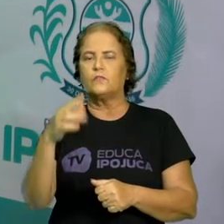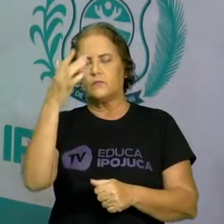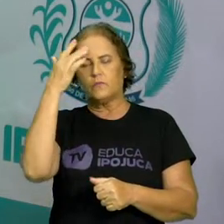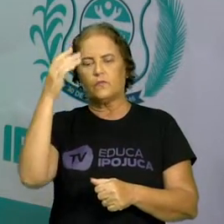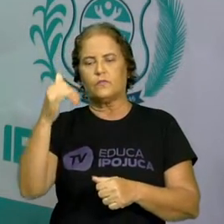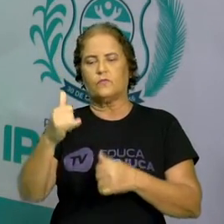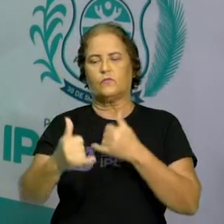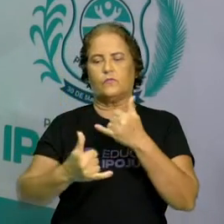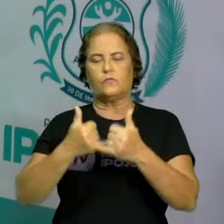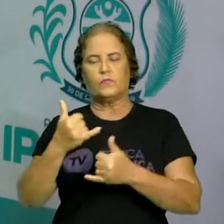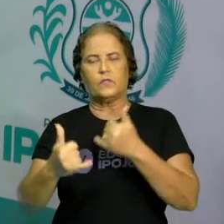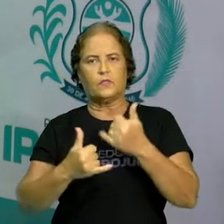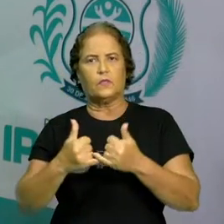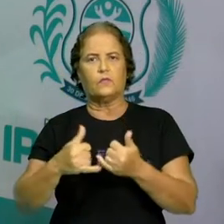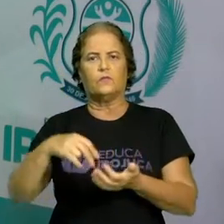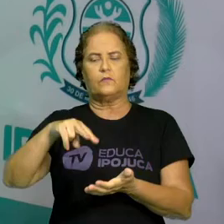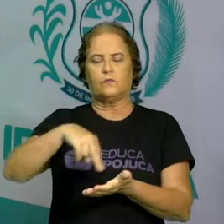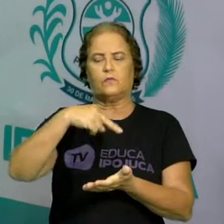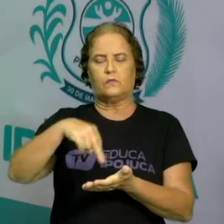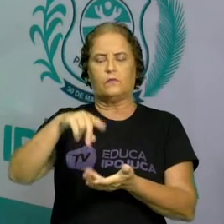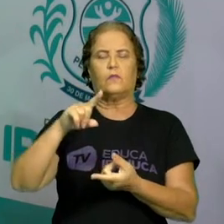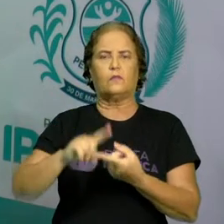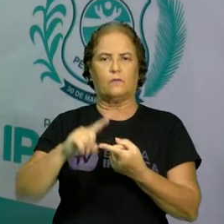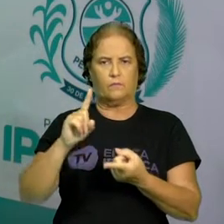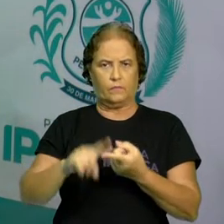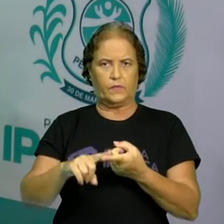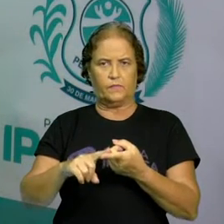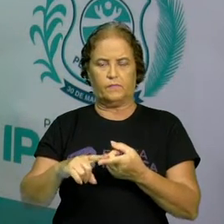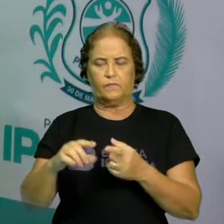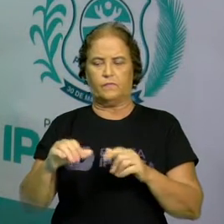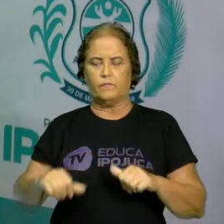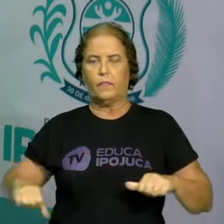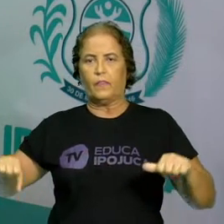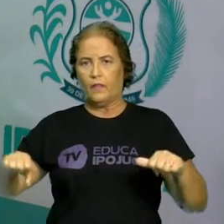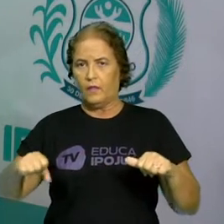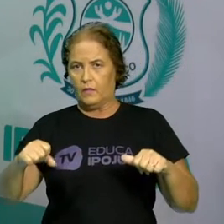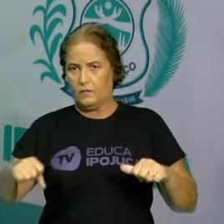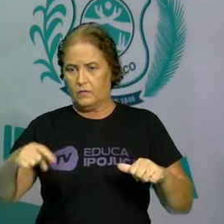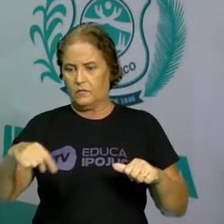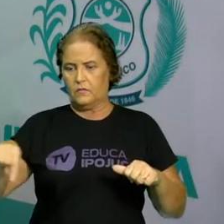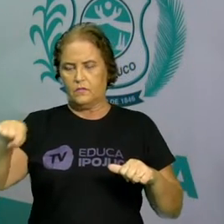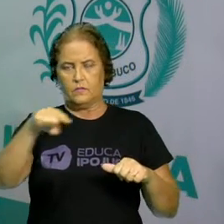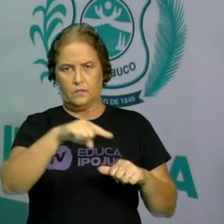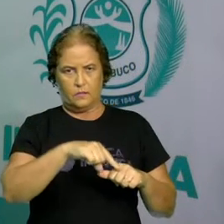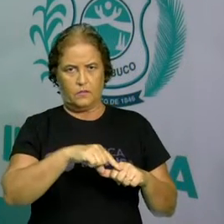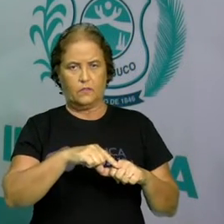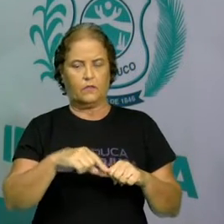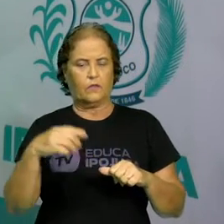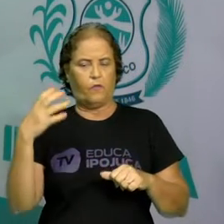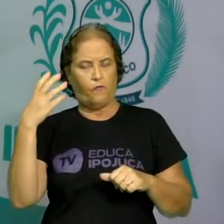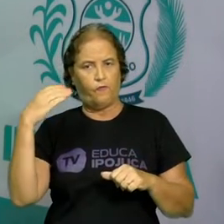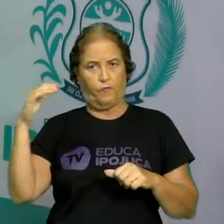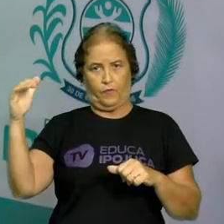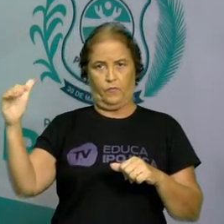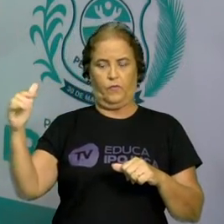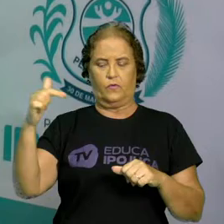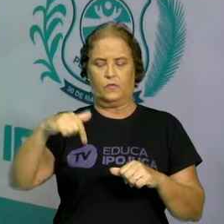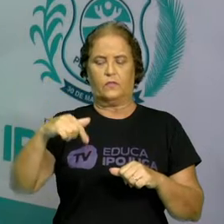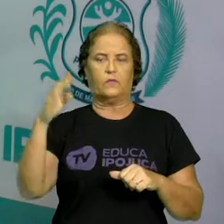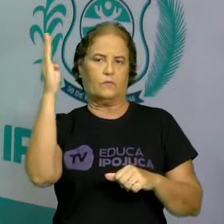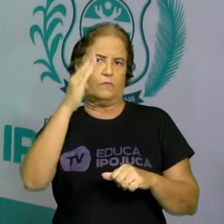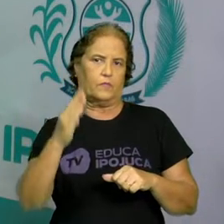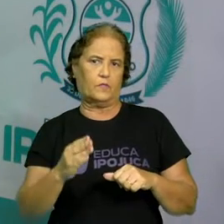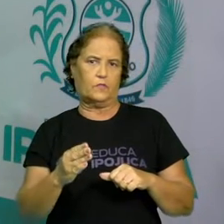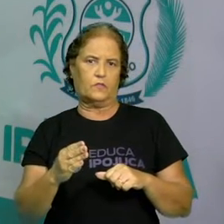e dançando também. A ciranda, que é a dança mais famosa do Brasil, foi trazida de Portugal